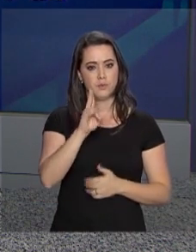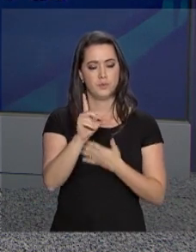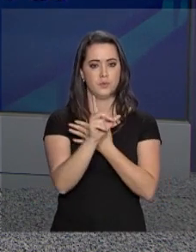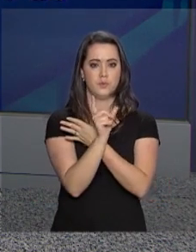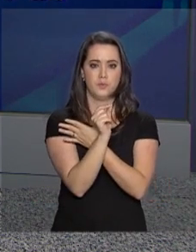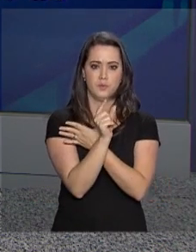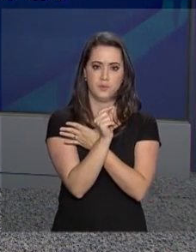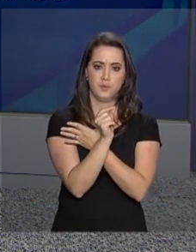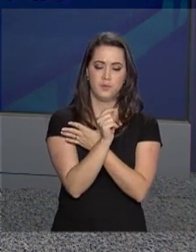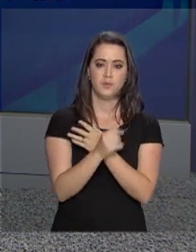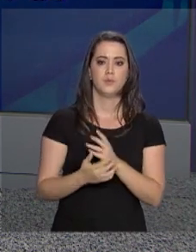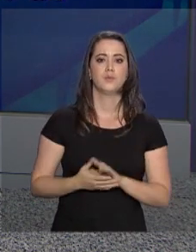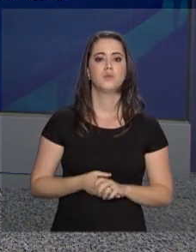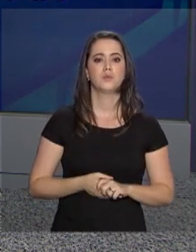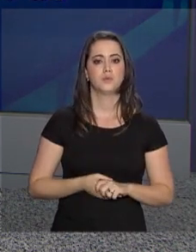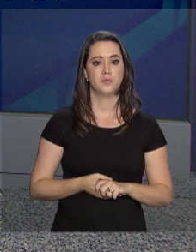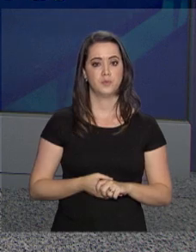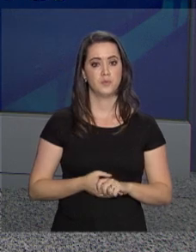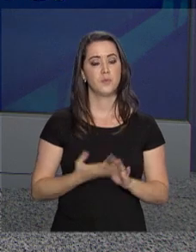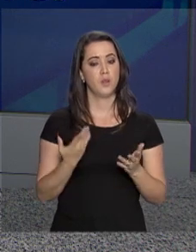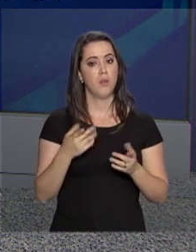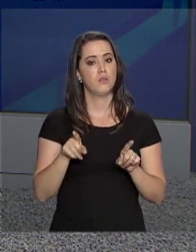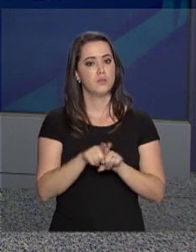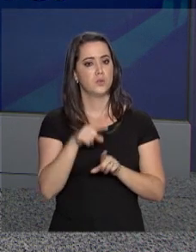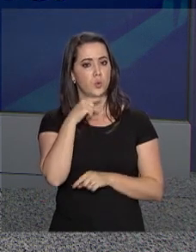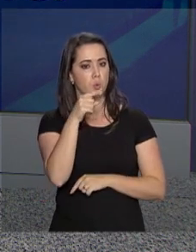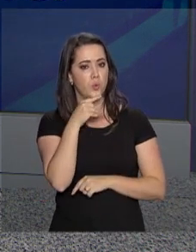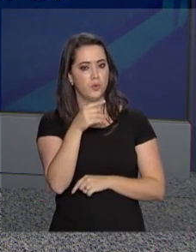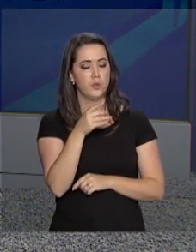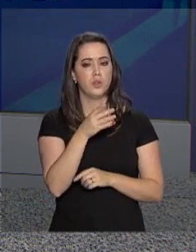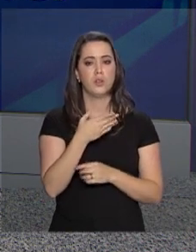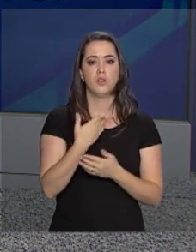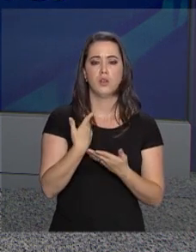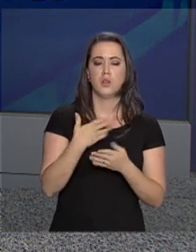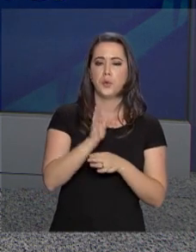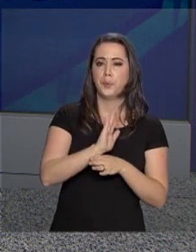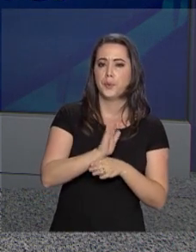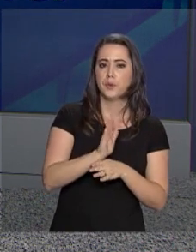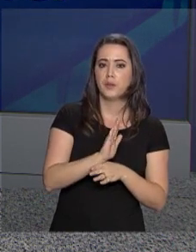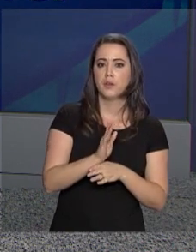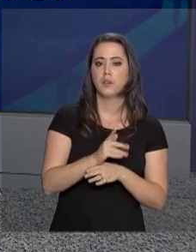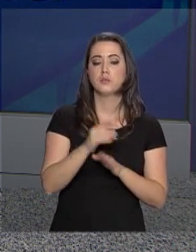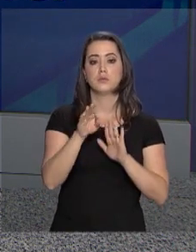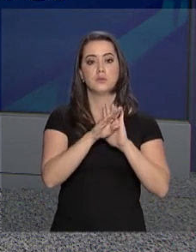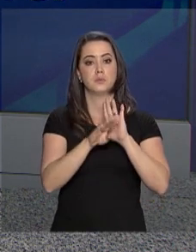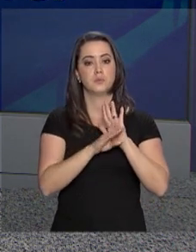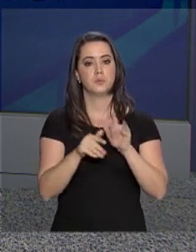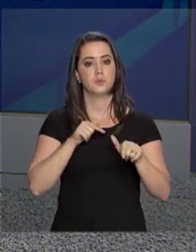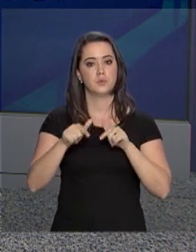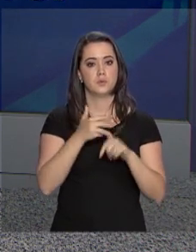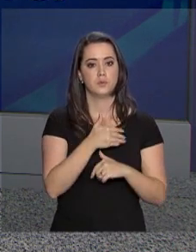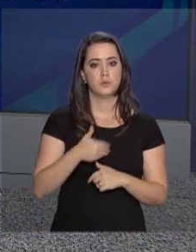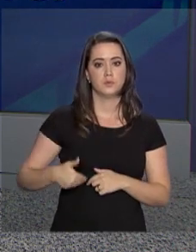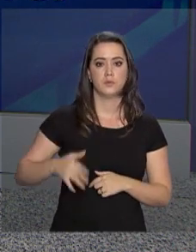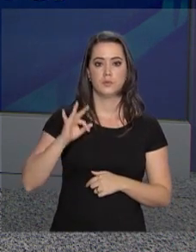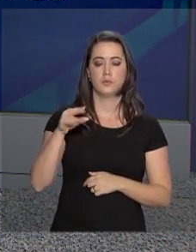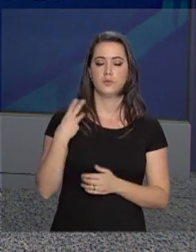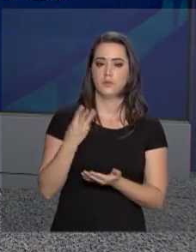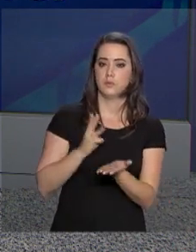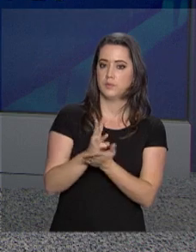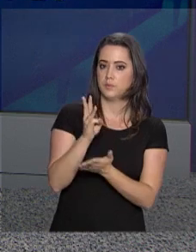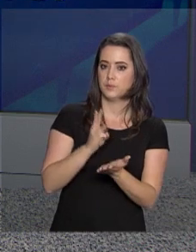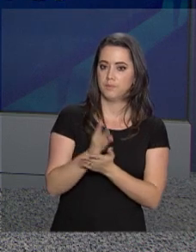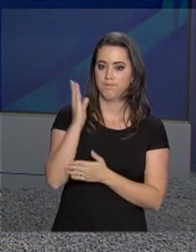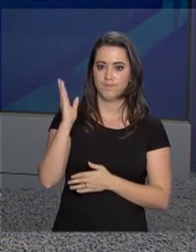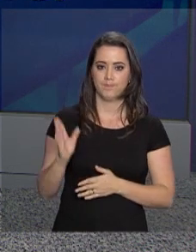Acesse também o nosso perfil no Twitter. Você pode mandar sugestões de reportagens e dúvidas sobre programas e ações do governo federal